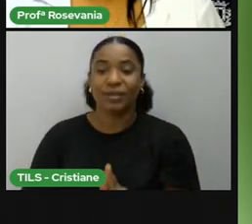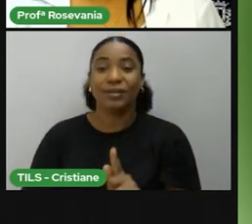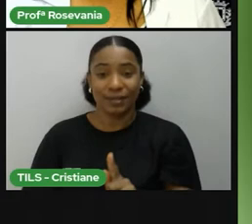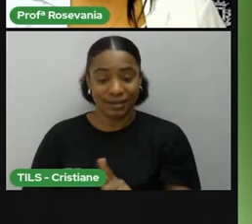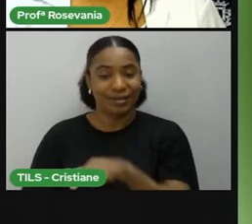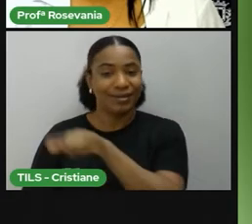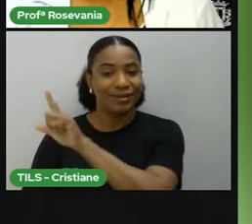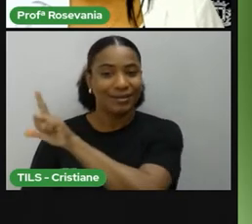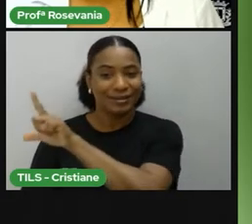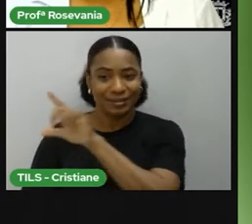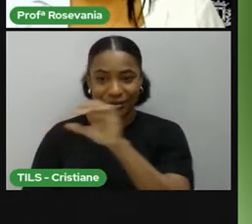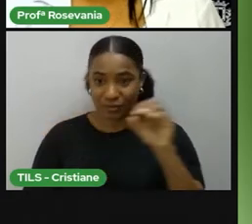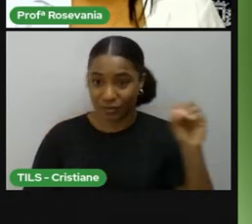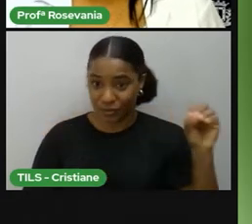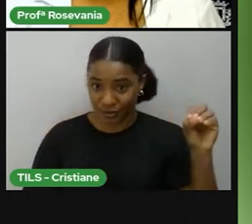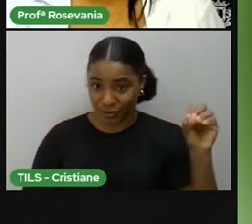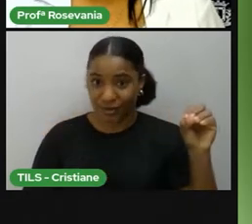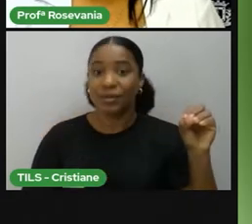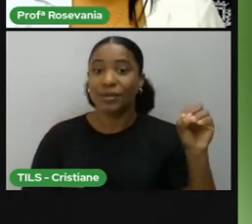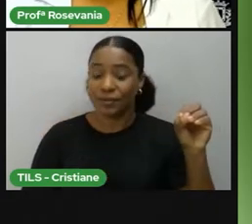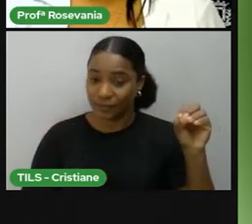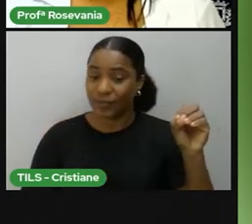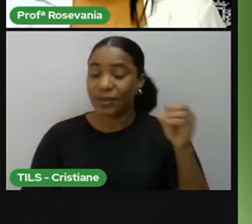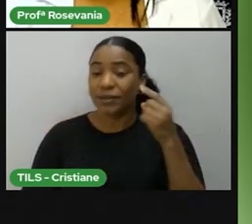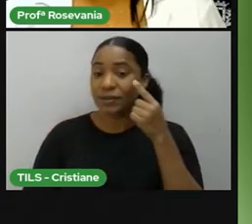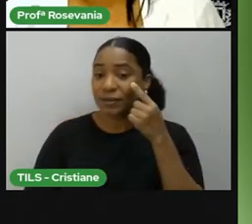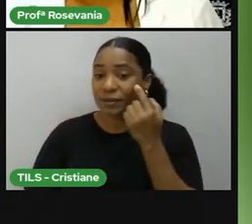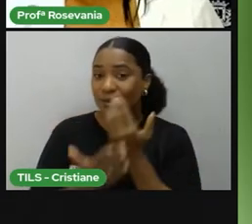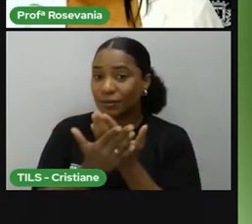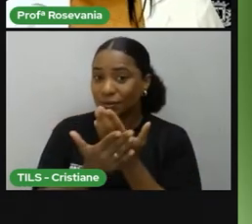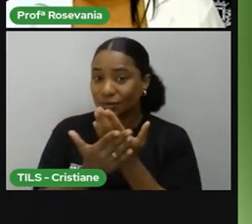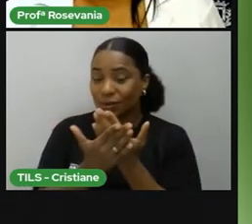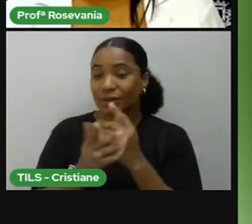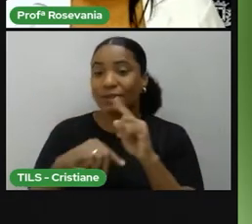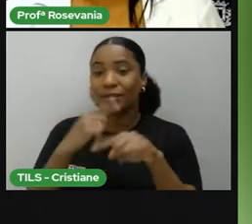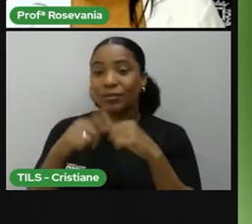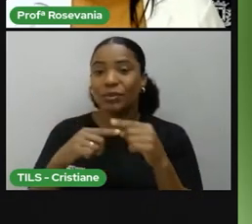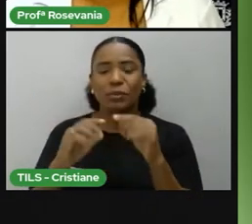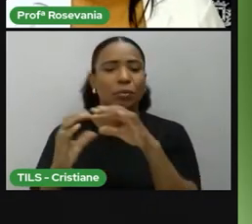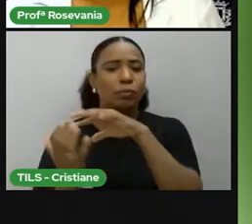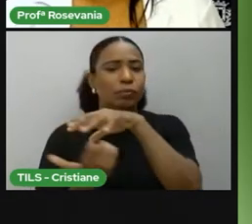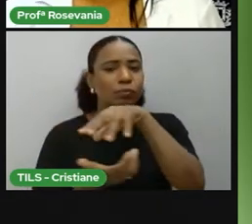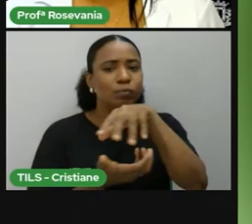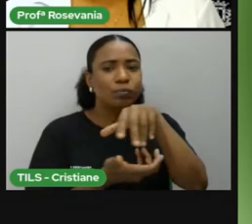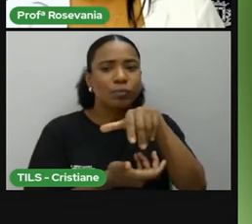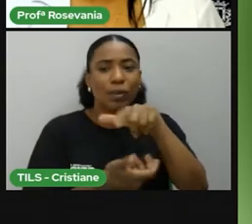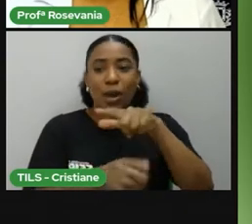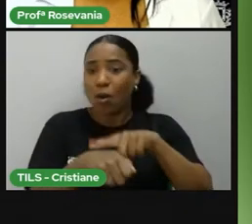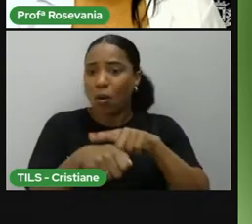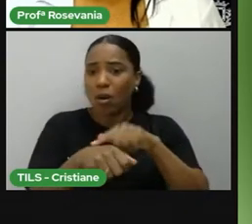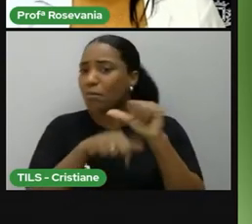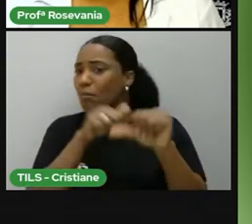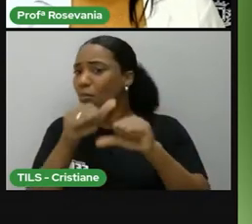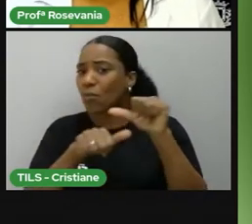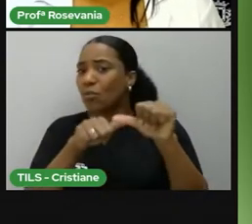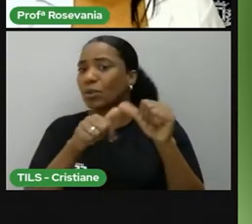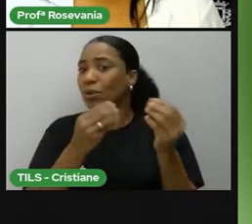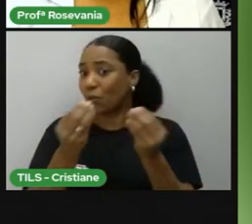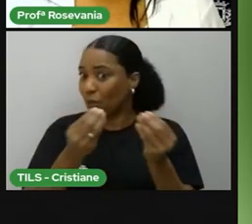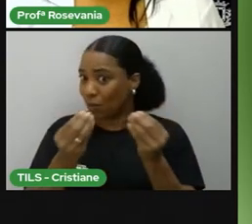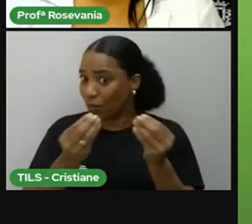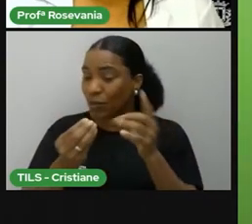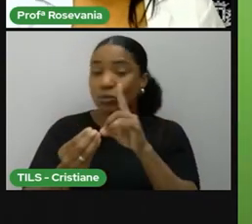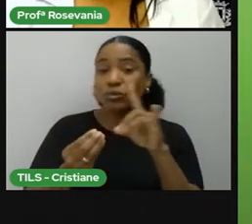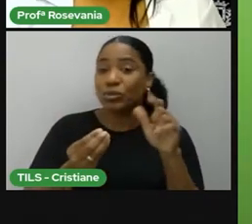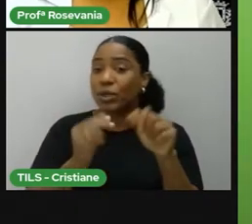oeste. E o antimeridiano de granuíte, quando a gente estiver estudando essa questão da mudança da data, da hora, né? Vamos lá?